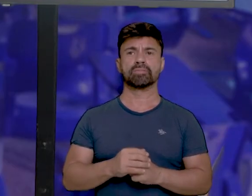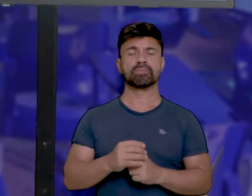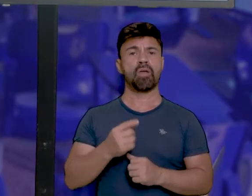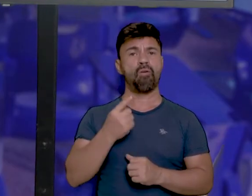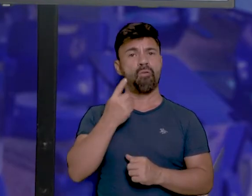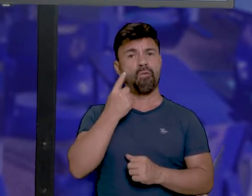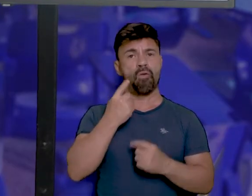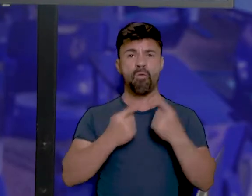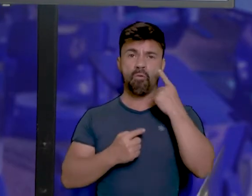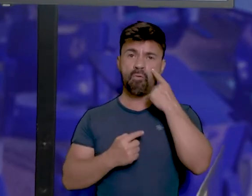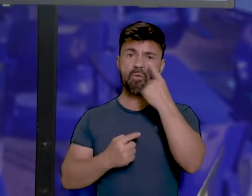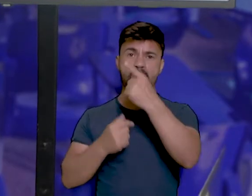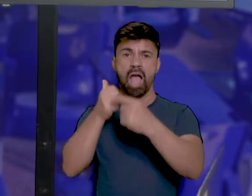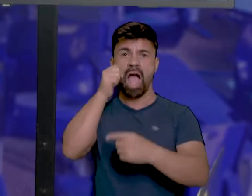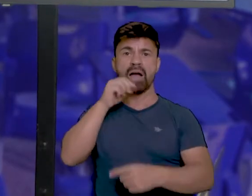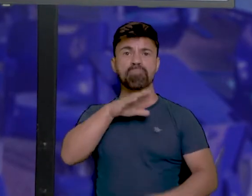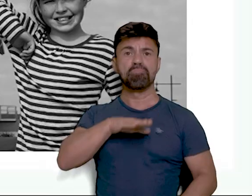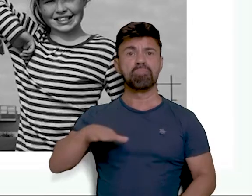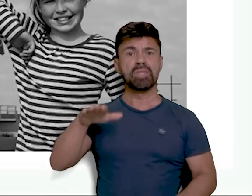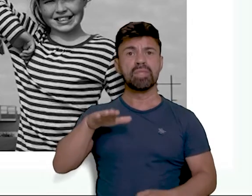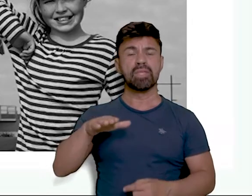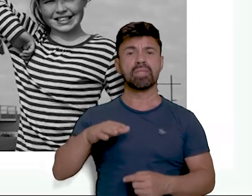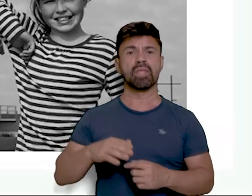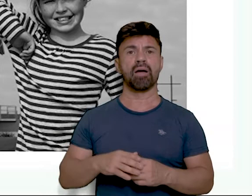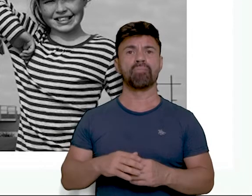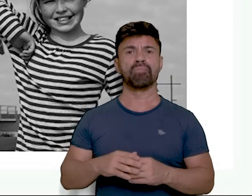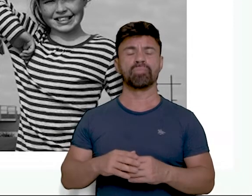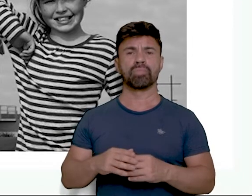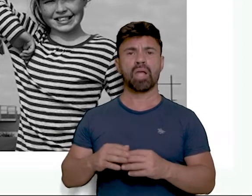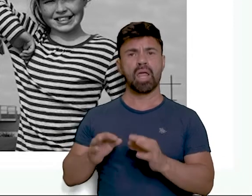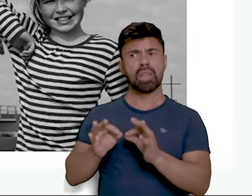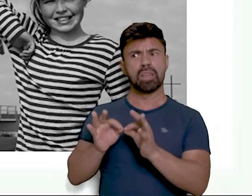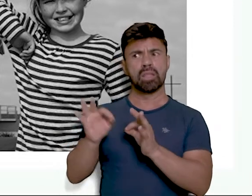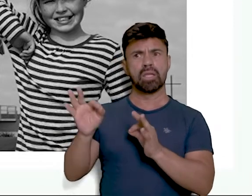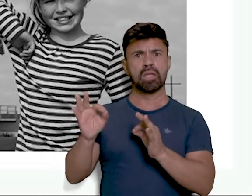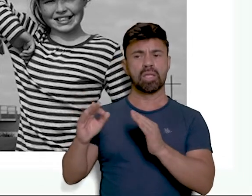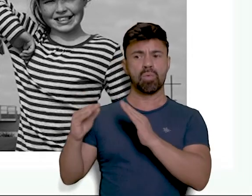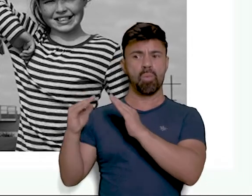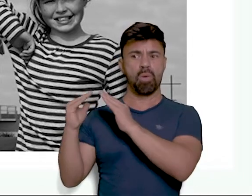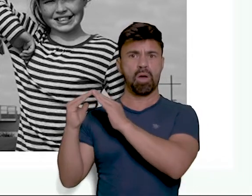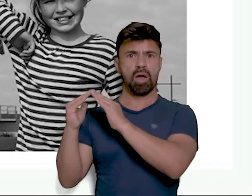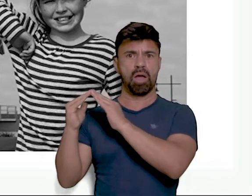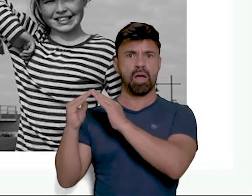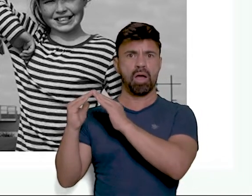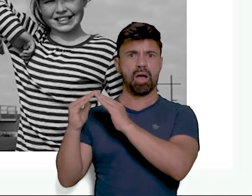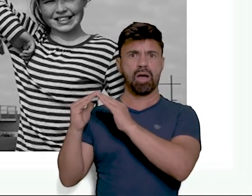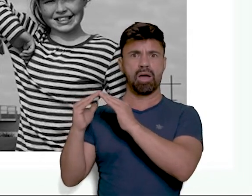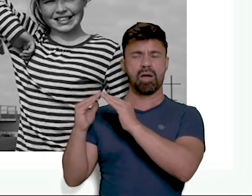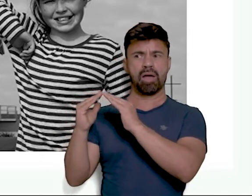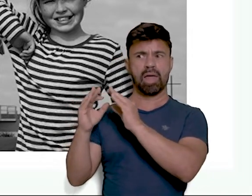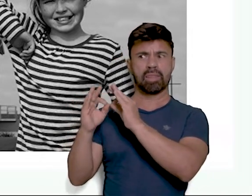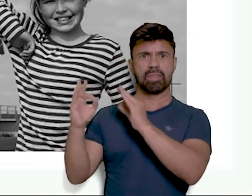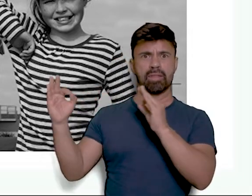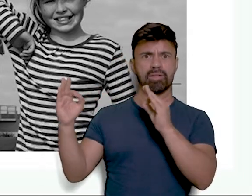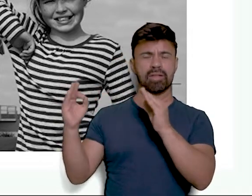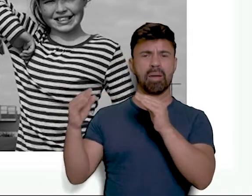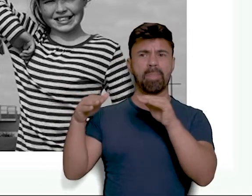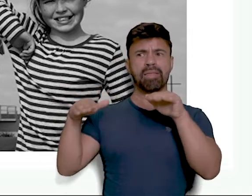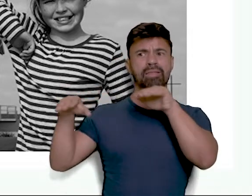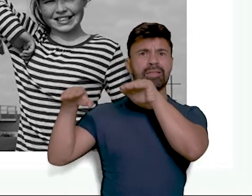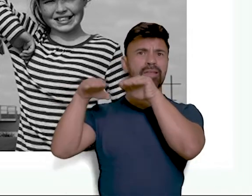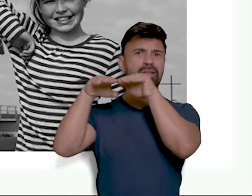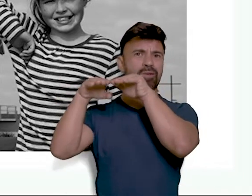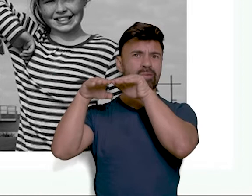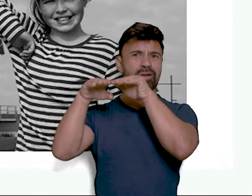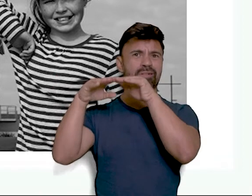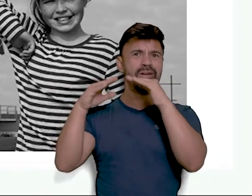Vejamos aqui, essa menina, essa garota, está em uma certa distância de uma casa. Mas, por conta da distância, ela tem a mesma proporção